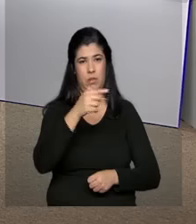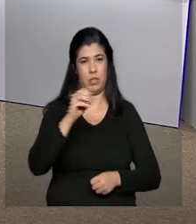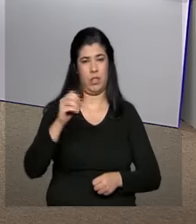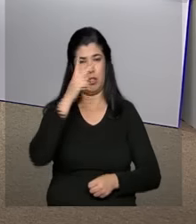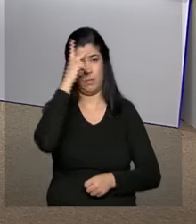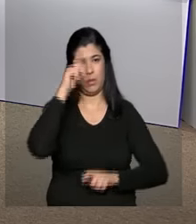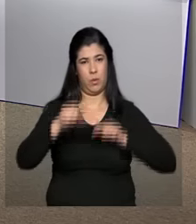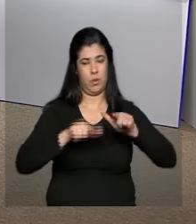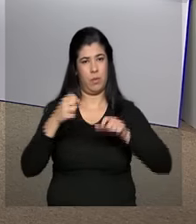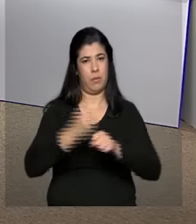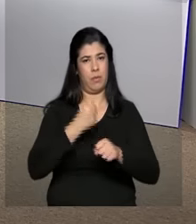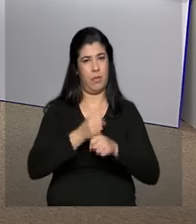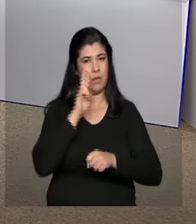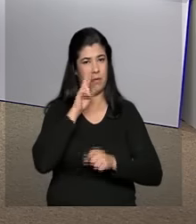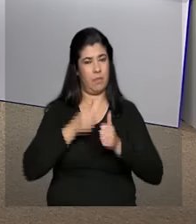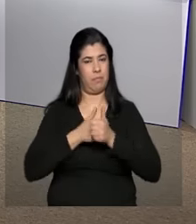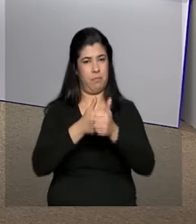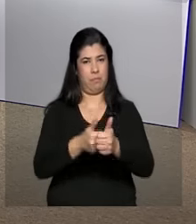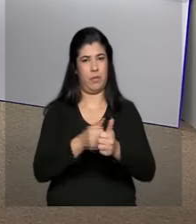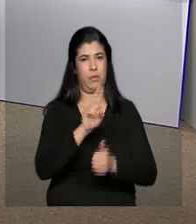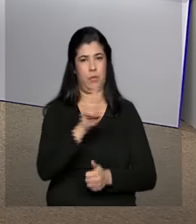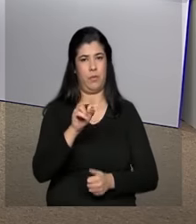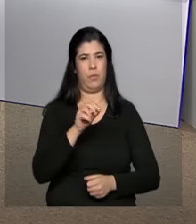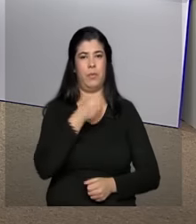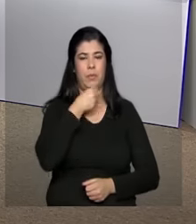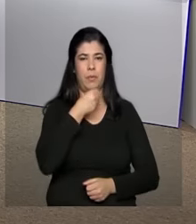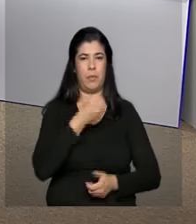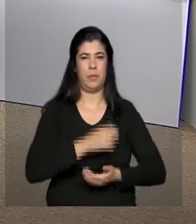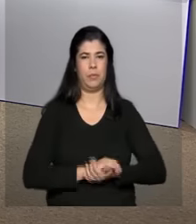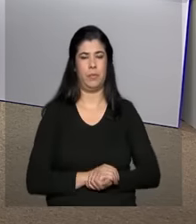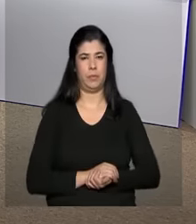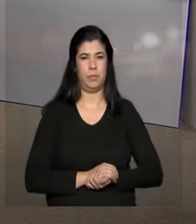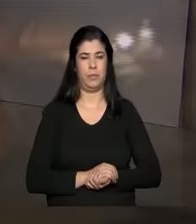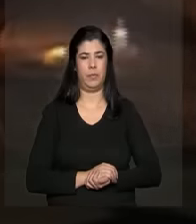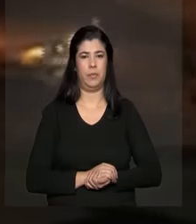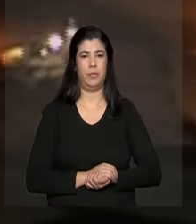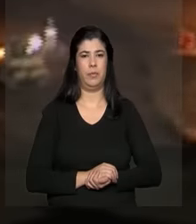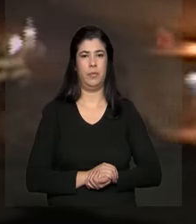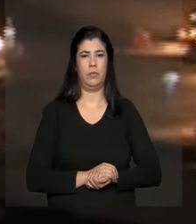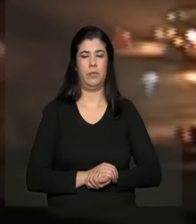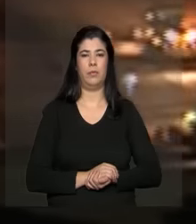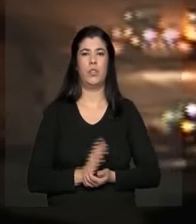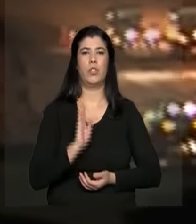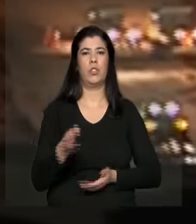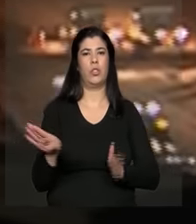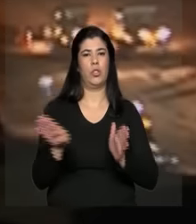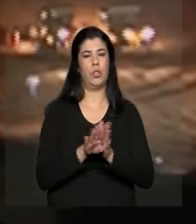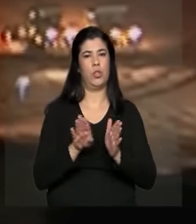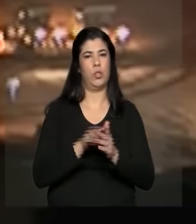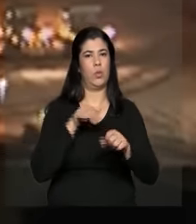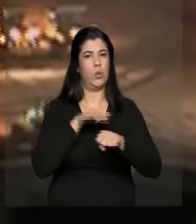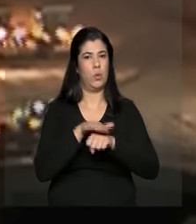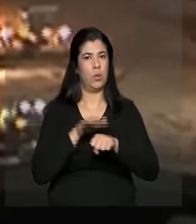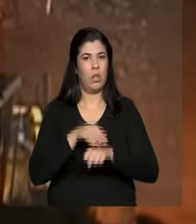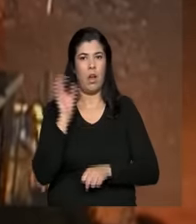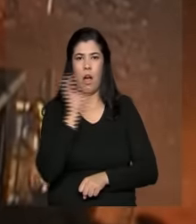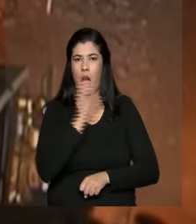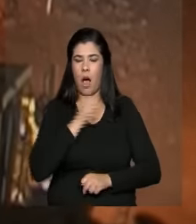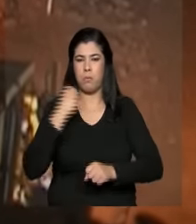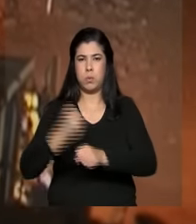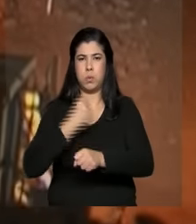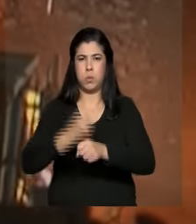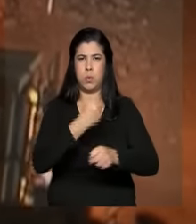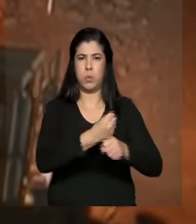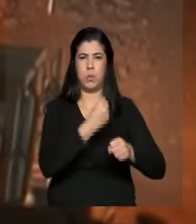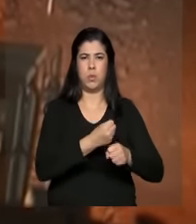pessoas. Veja na reportagem de Ricardo Carandina. É noite e o ritmo no canteiro de obras não para. A